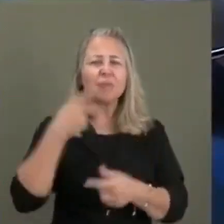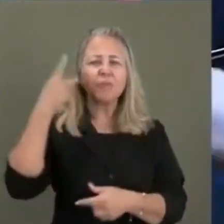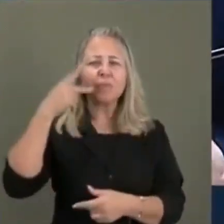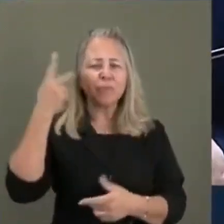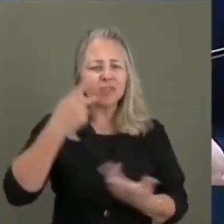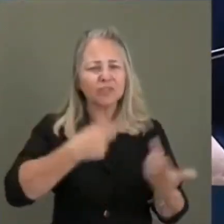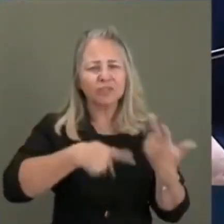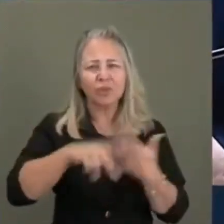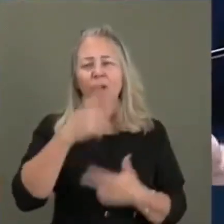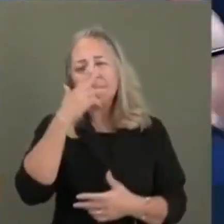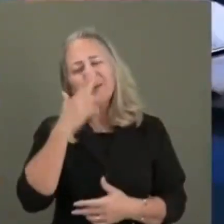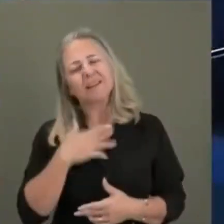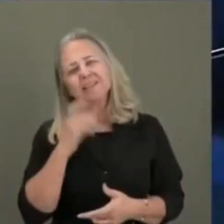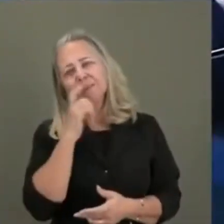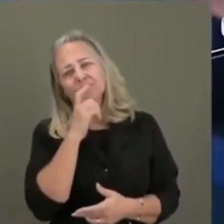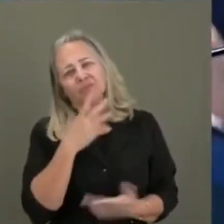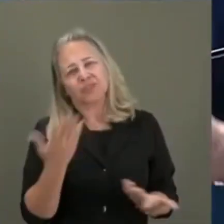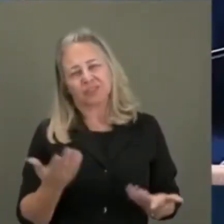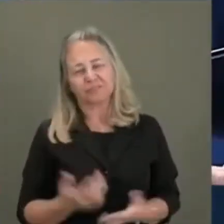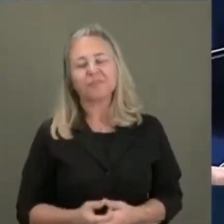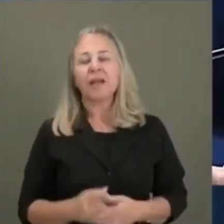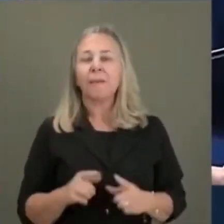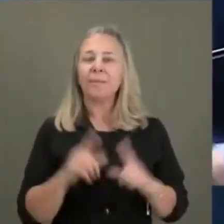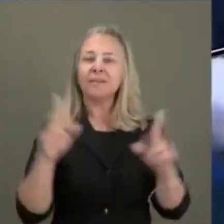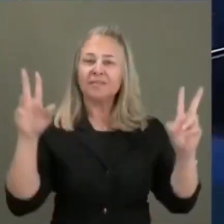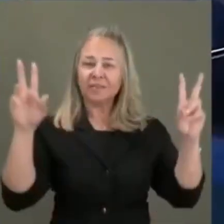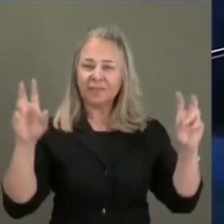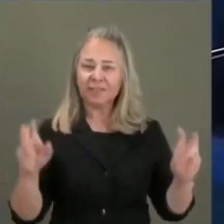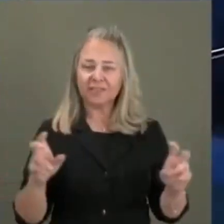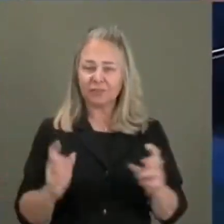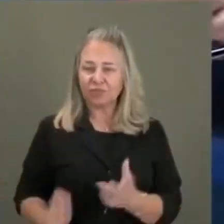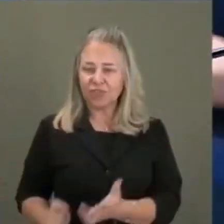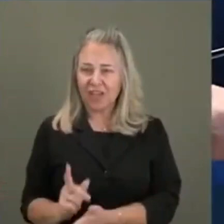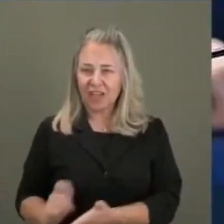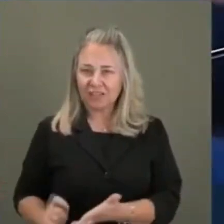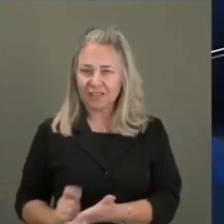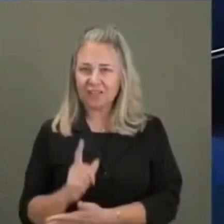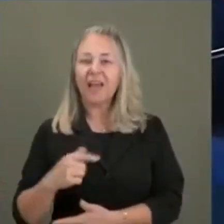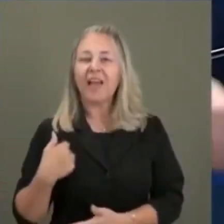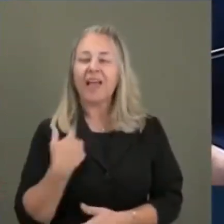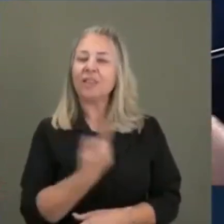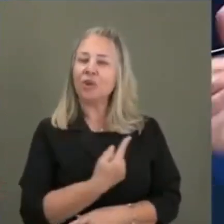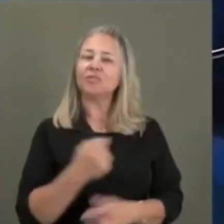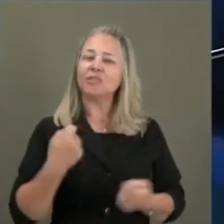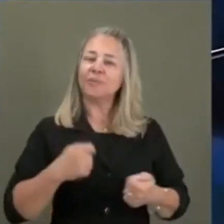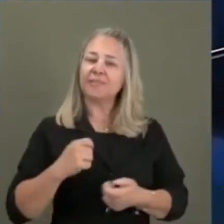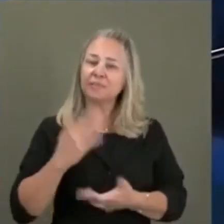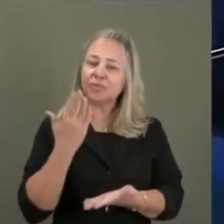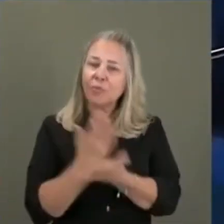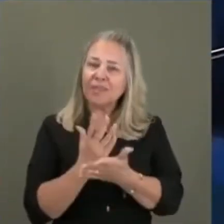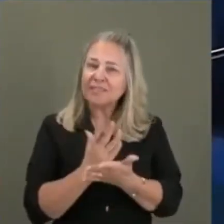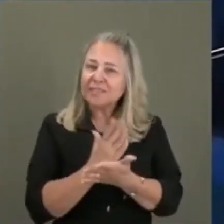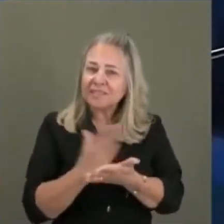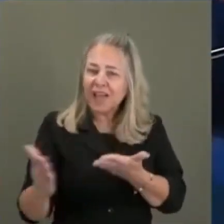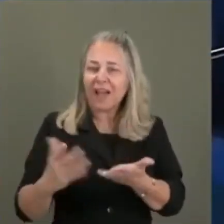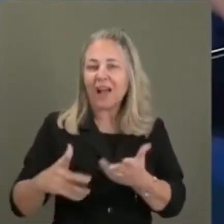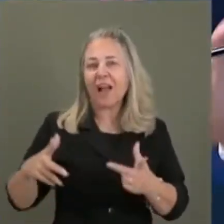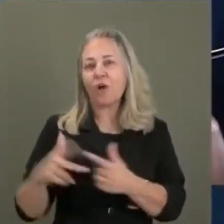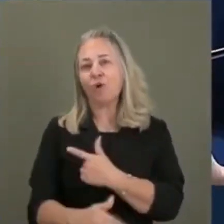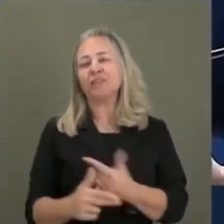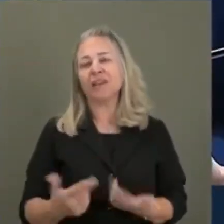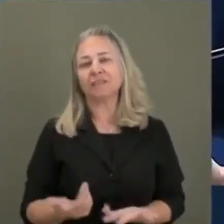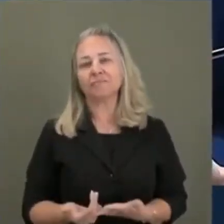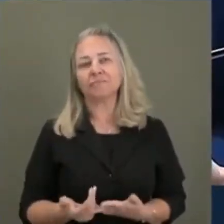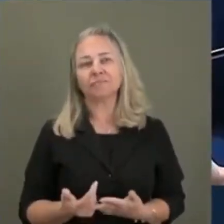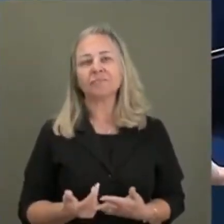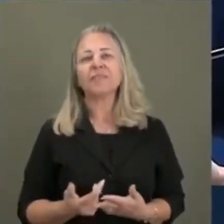mentira, não é verdade. Mas eu queria entrar aqui nessa questão de gastos, que aí cabe a nós começar a cortar da própria carne. E eu tenho propriedade de falar isso, que eu não estou com